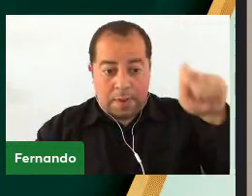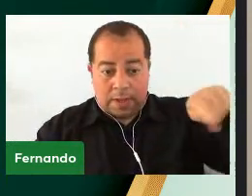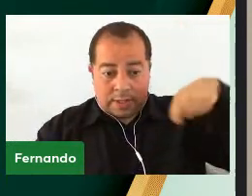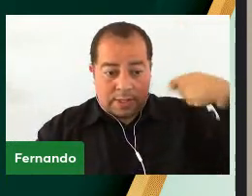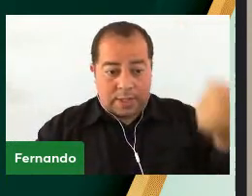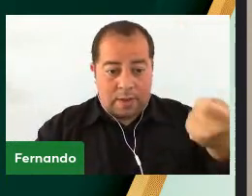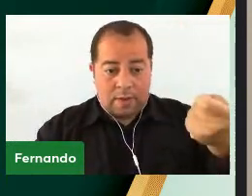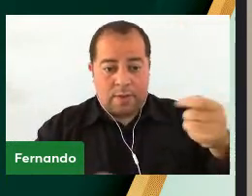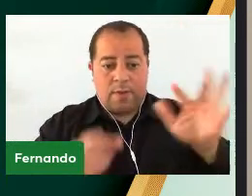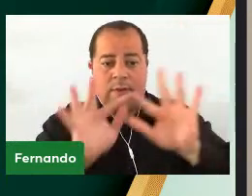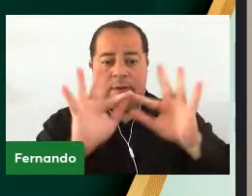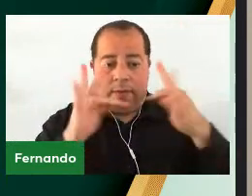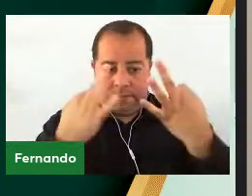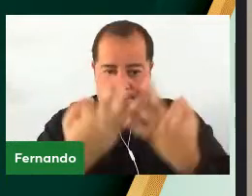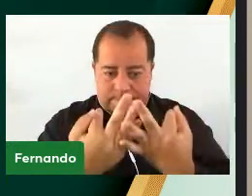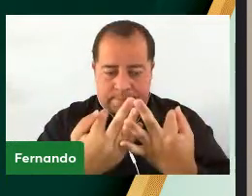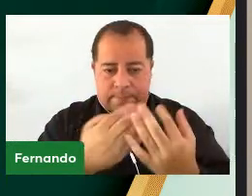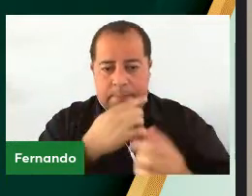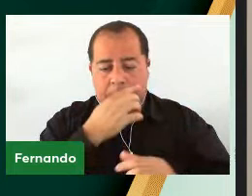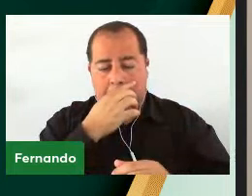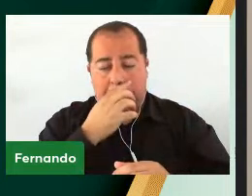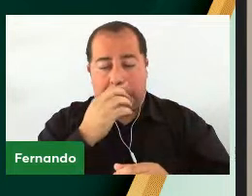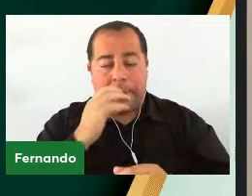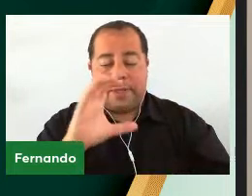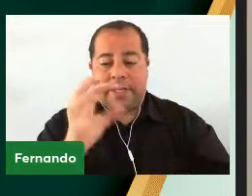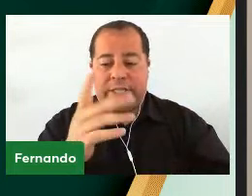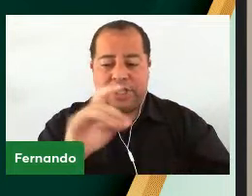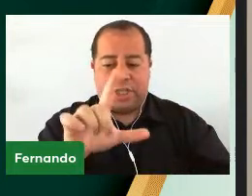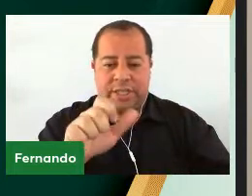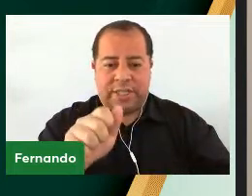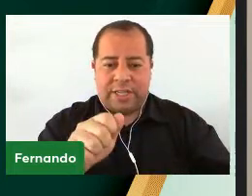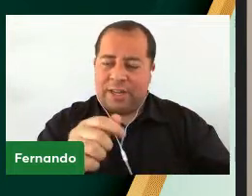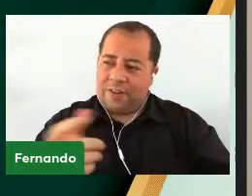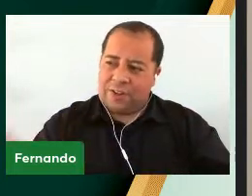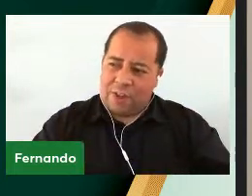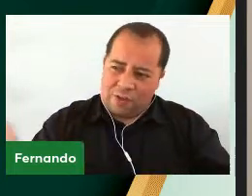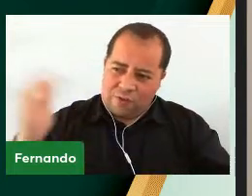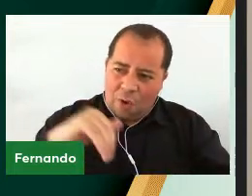Eu não diria Professora Sheila Voltem